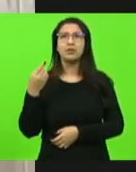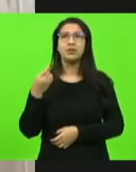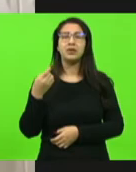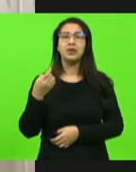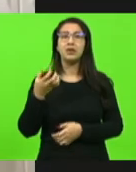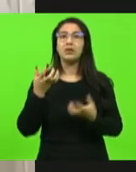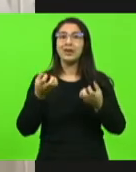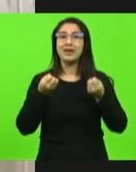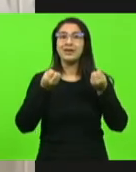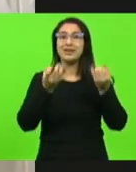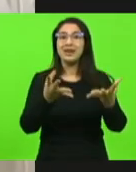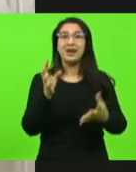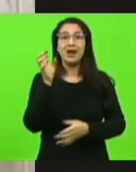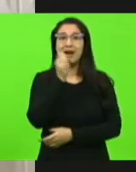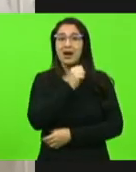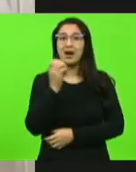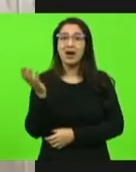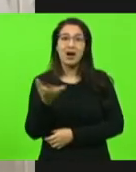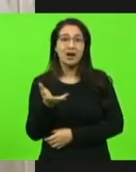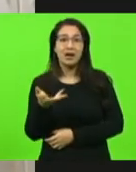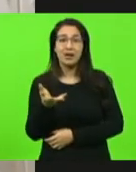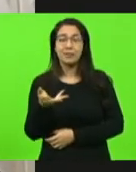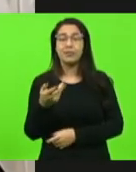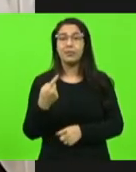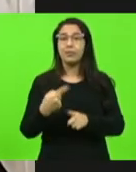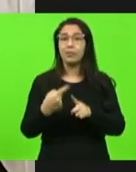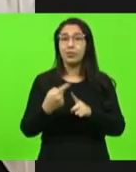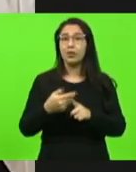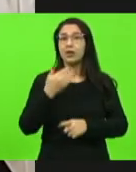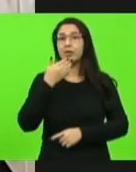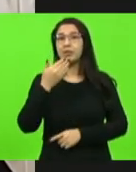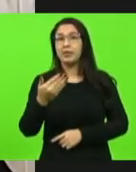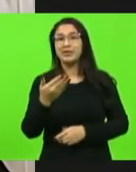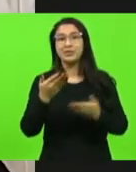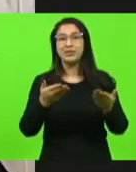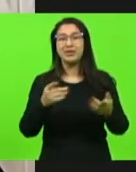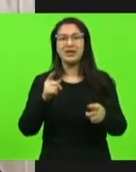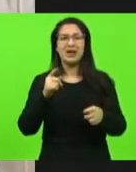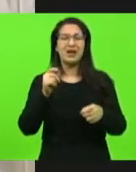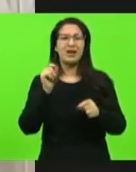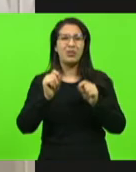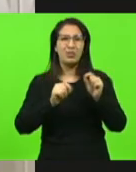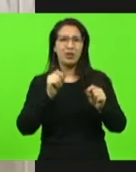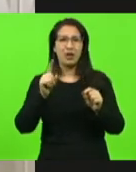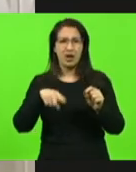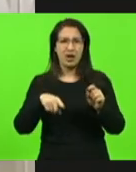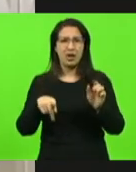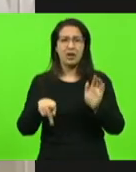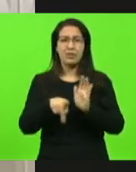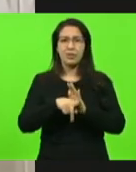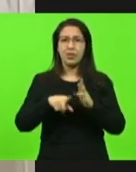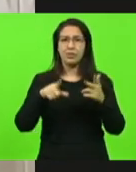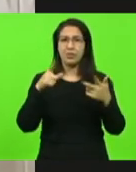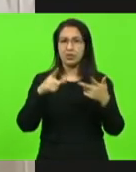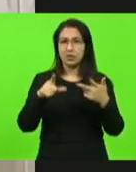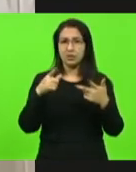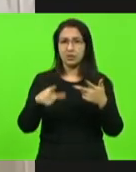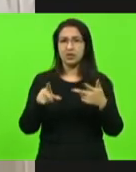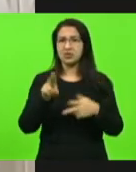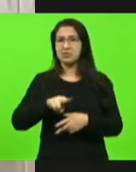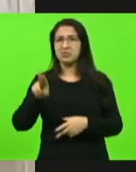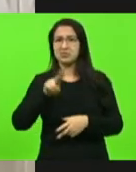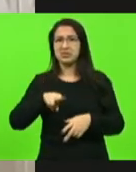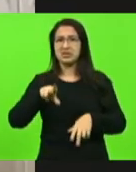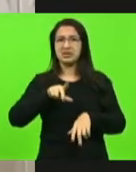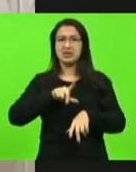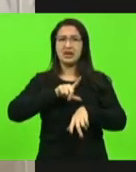entregar ele de forma mais rápida possível. que o pedido de vistas, ele não é uma ferramenta legislativa que você usa para atrasar